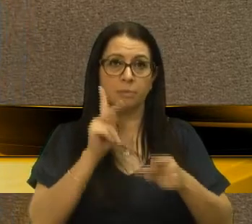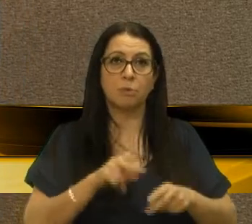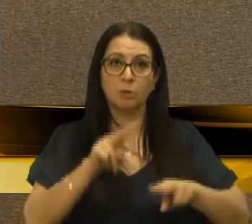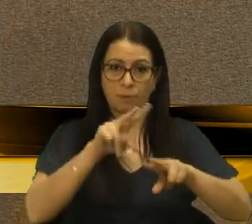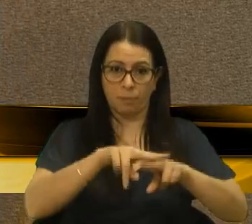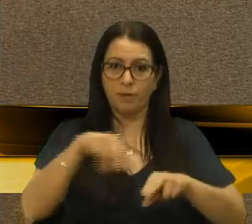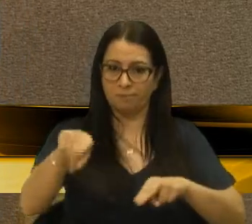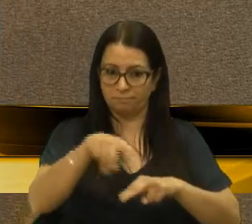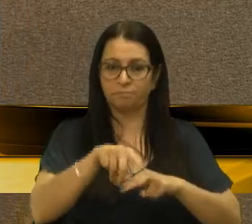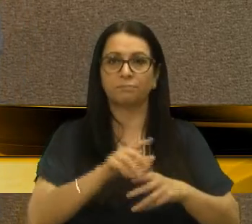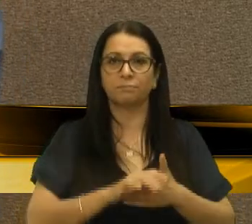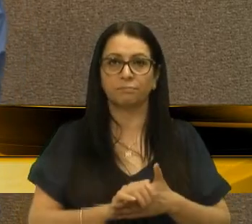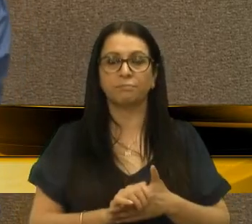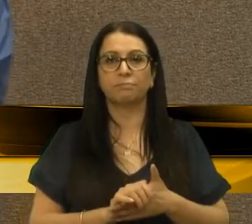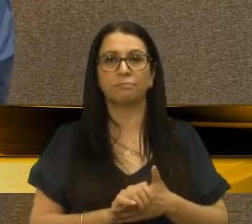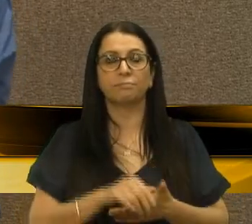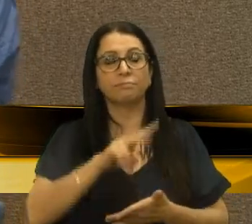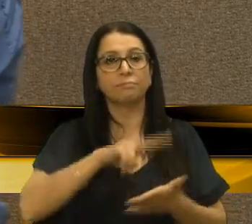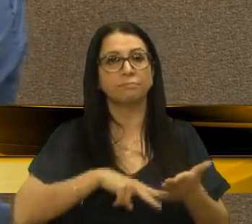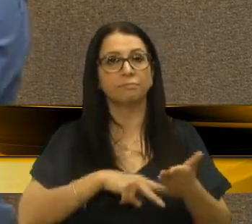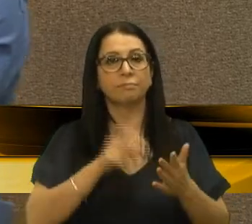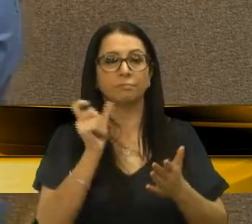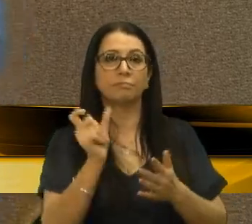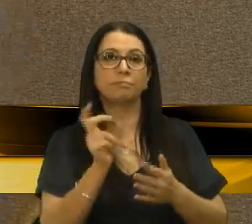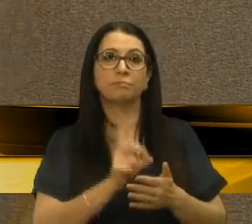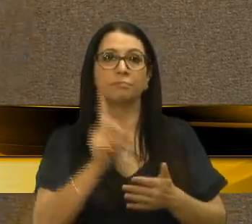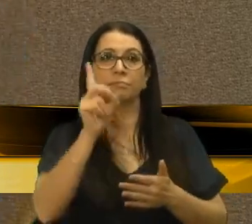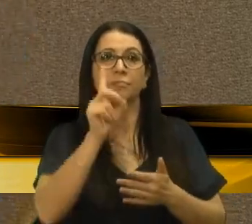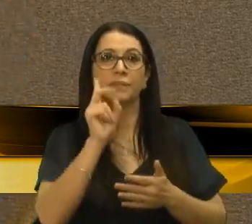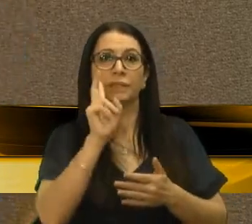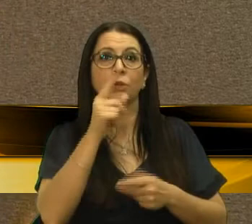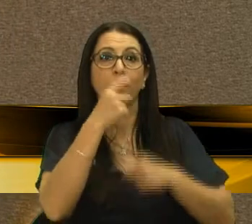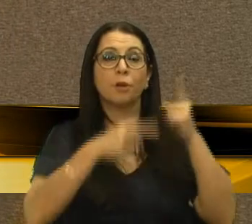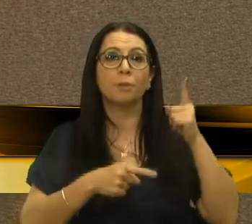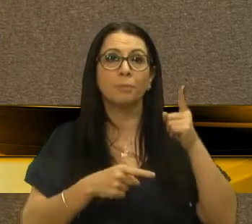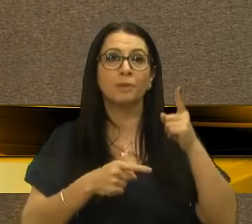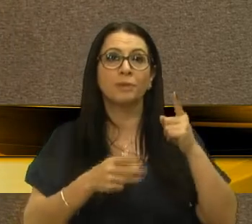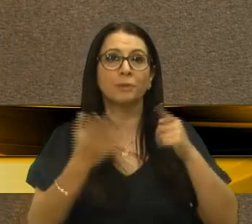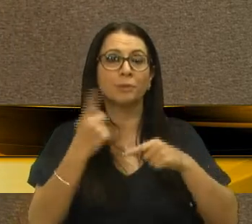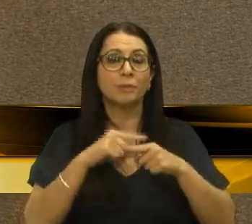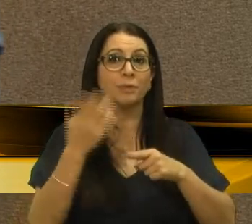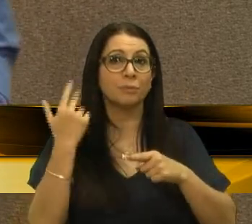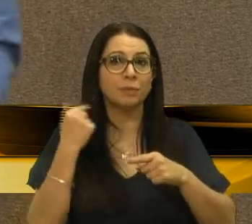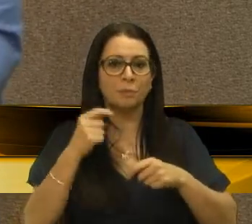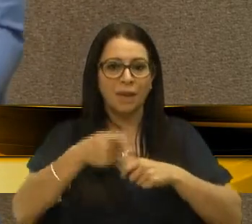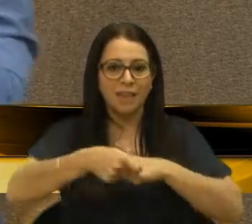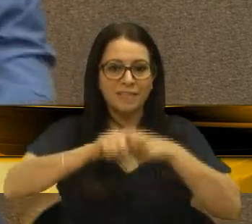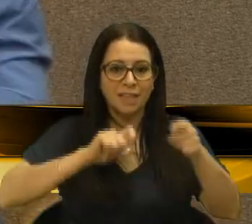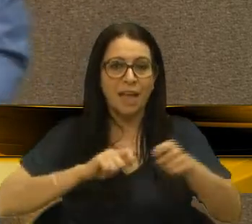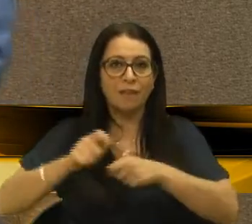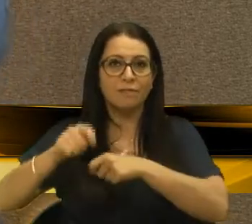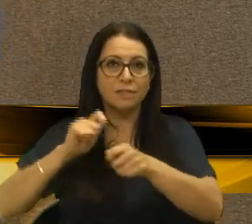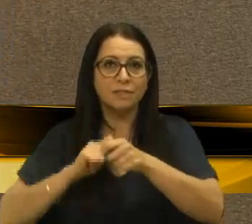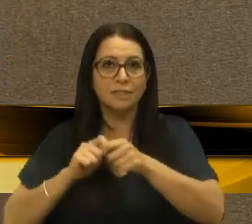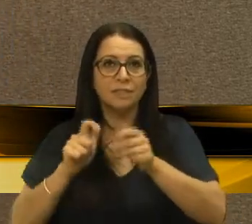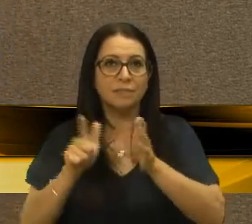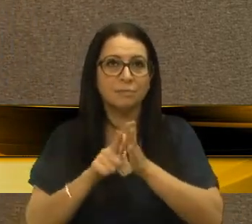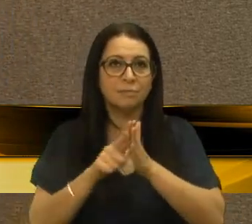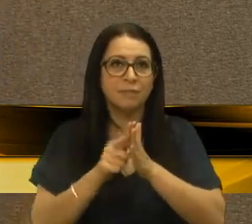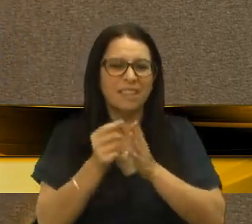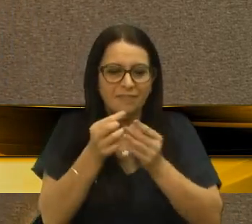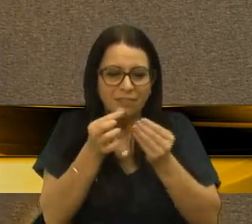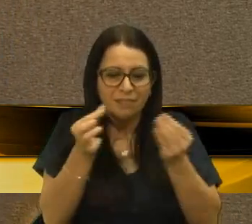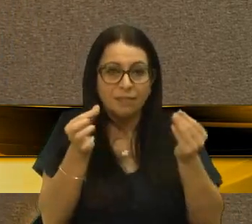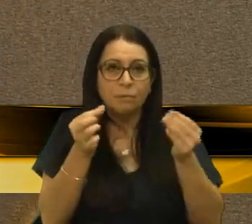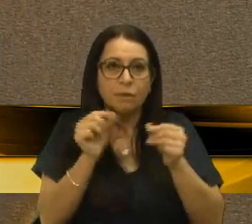ler a palavra de Deus. Nós fomos proibidos, uma certa época, porque eles rasgavam a folha da Bíblia, que é fininha,